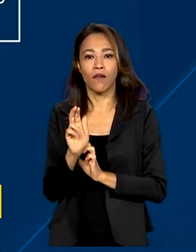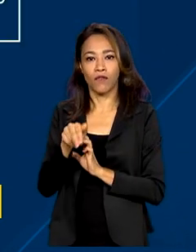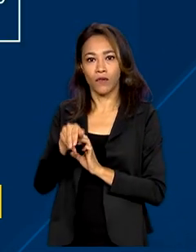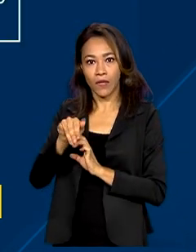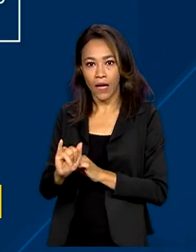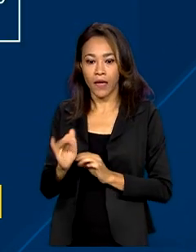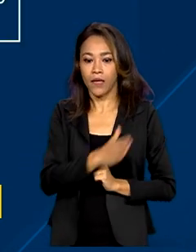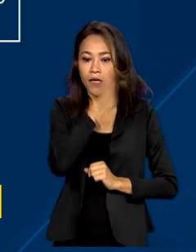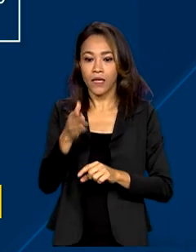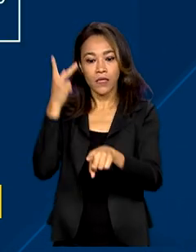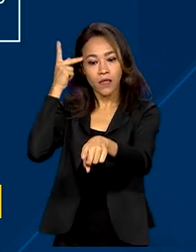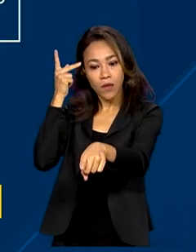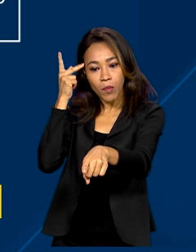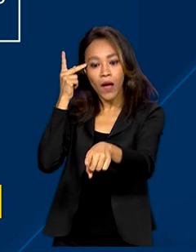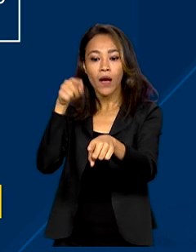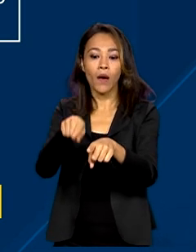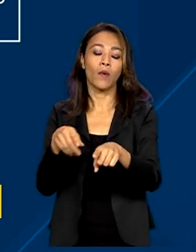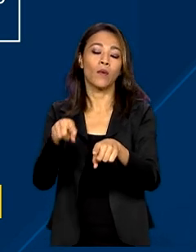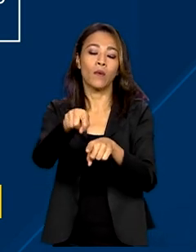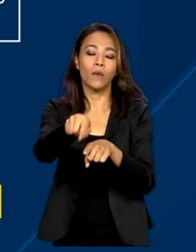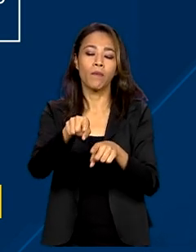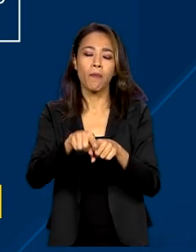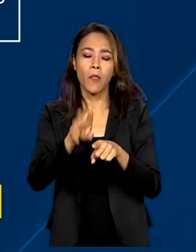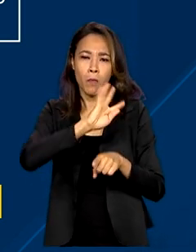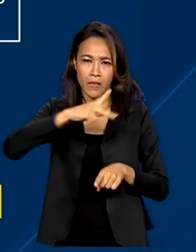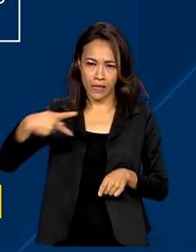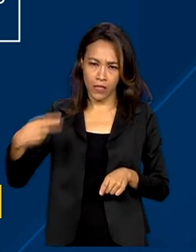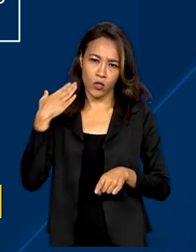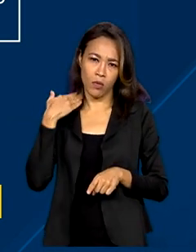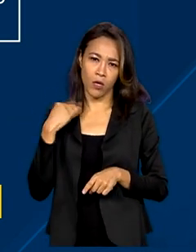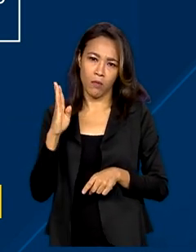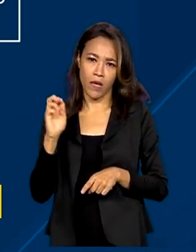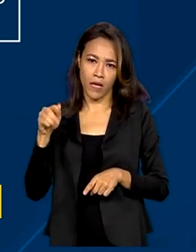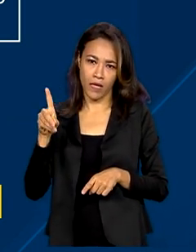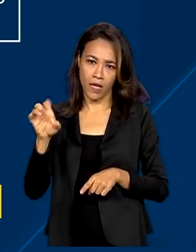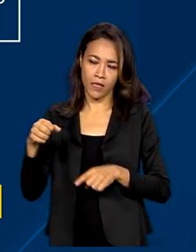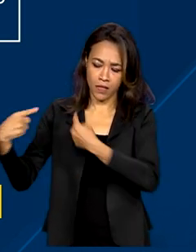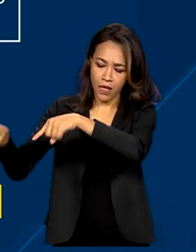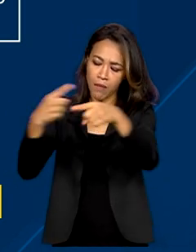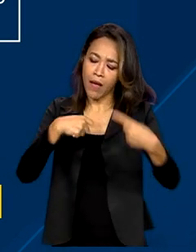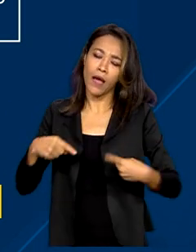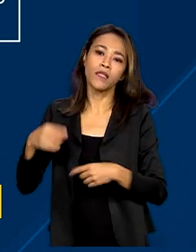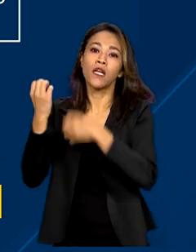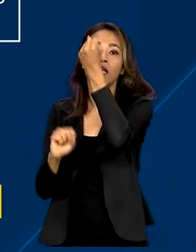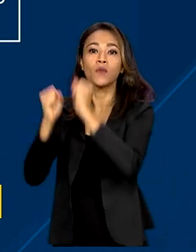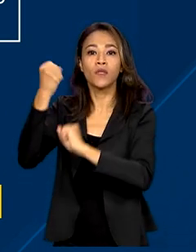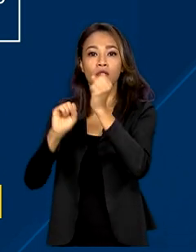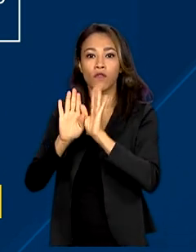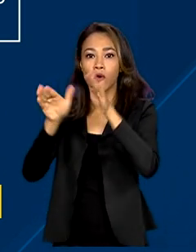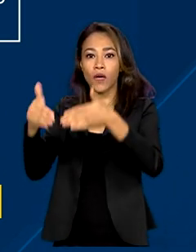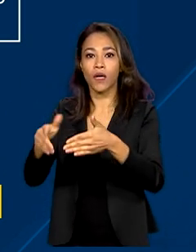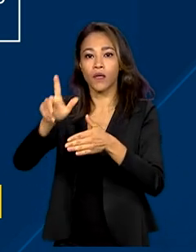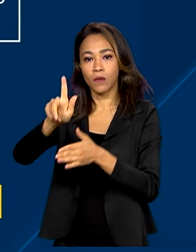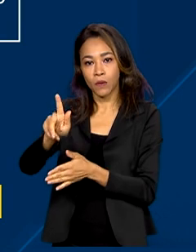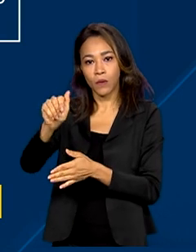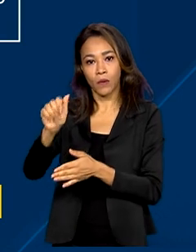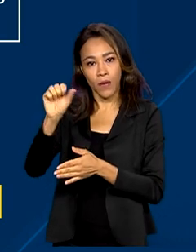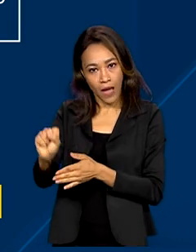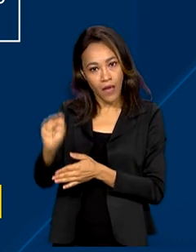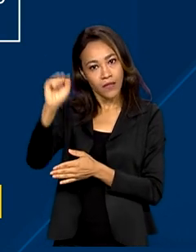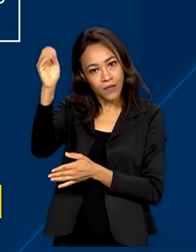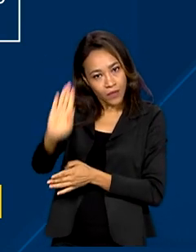Geraldo Alckmin e o presidente do BNDES debatem a reindustrialização com foco no gás brasileiro, insumo